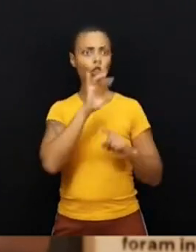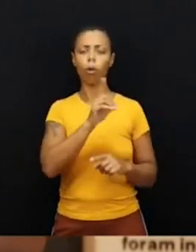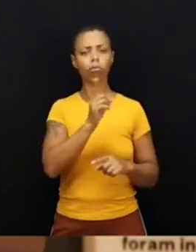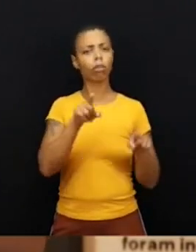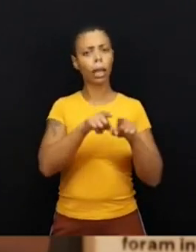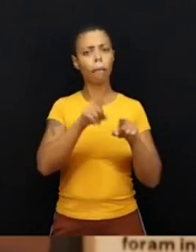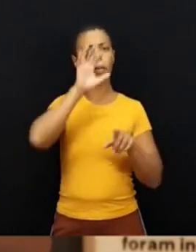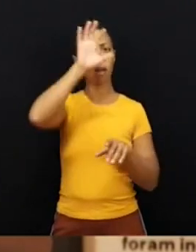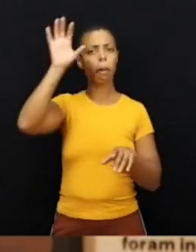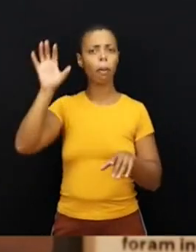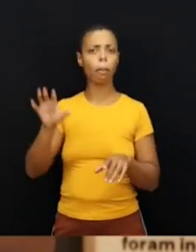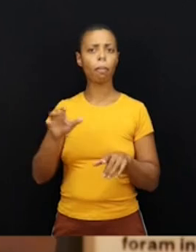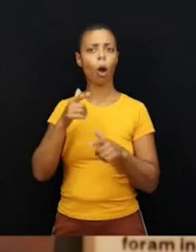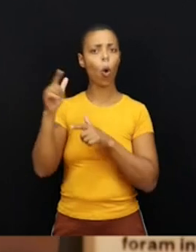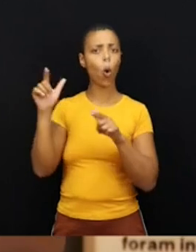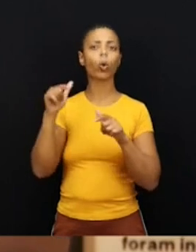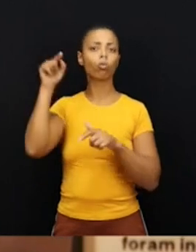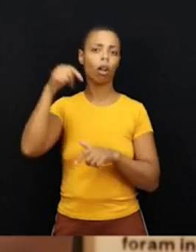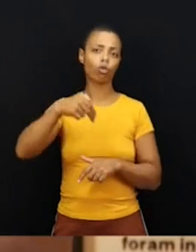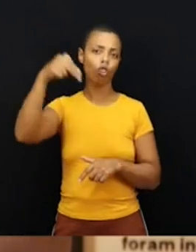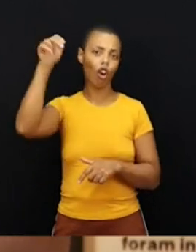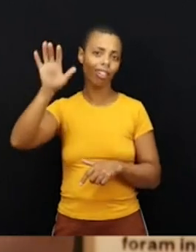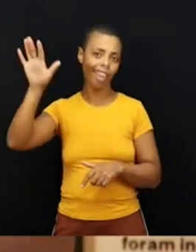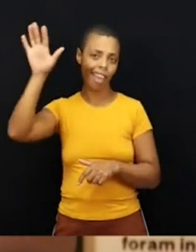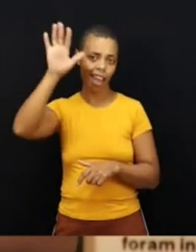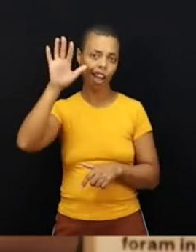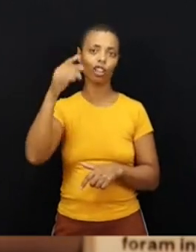regiões do Nordeste brasileiro.